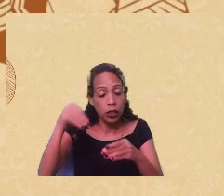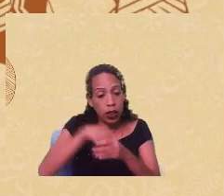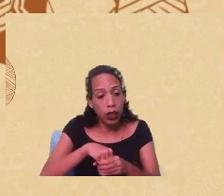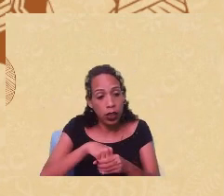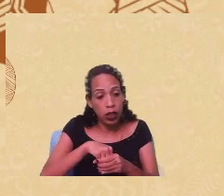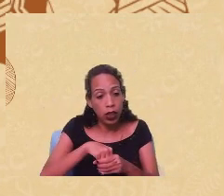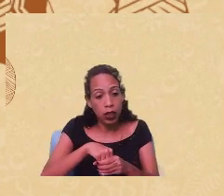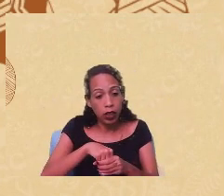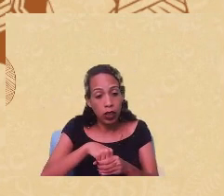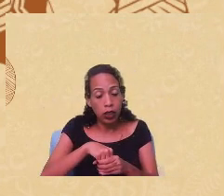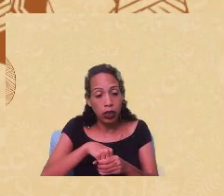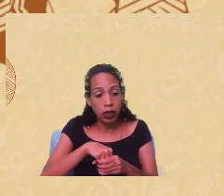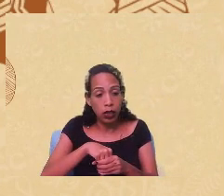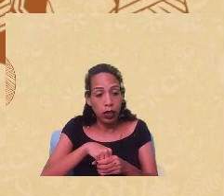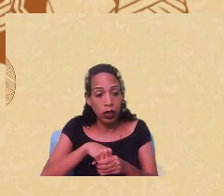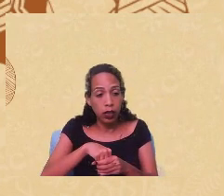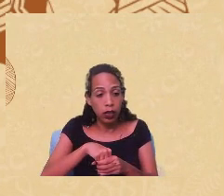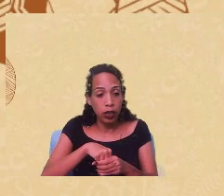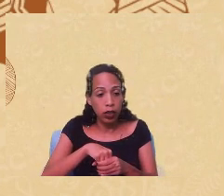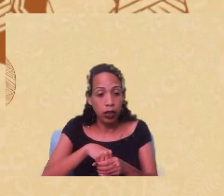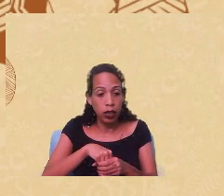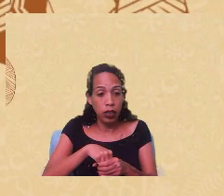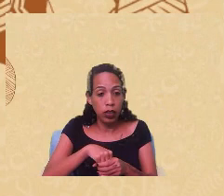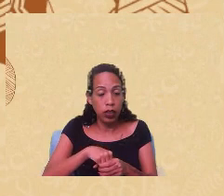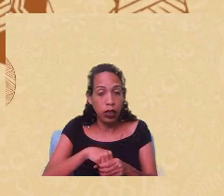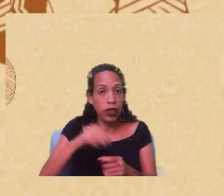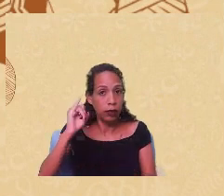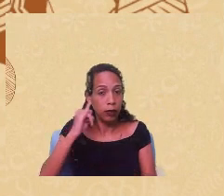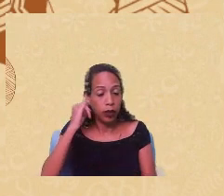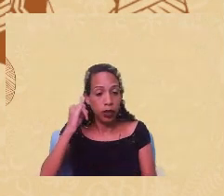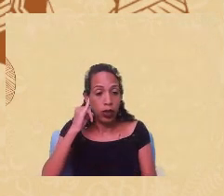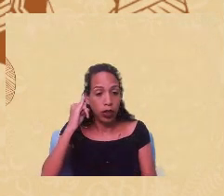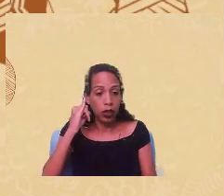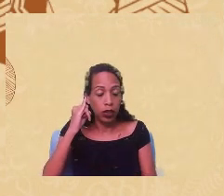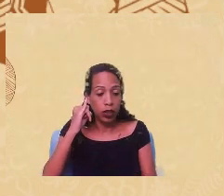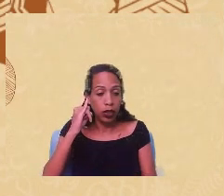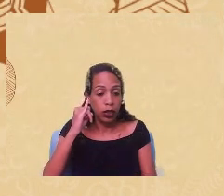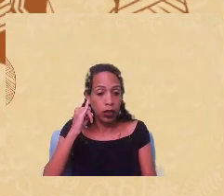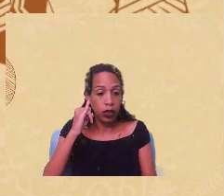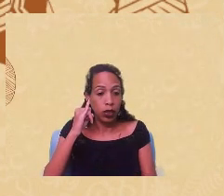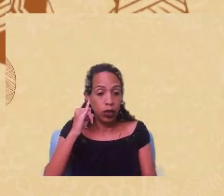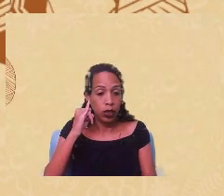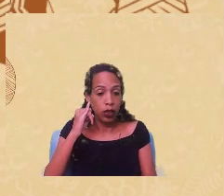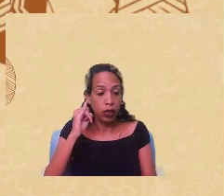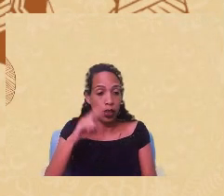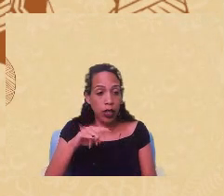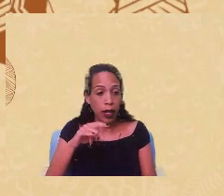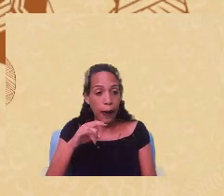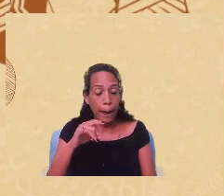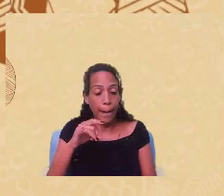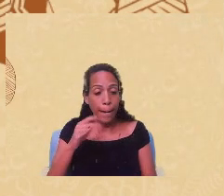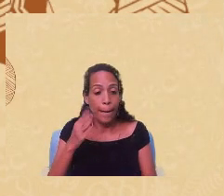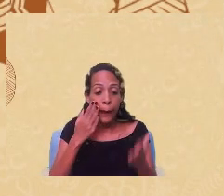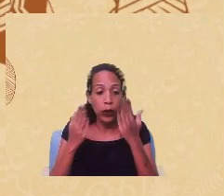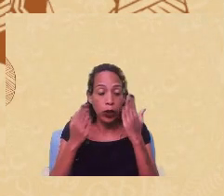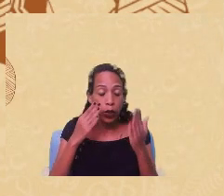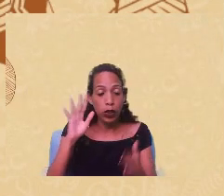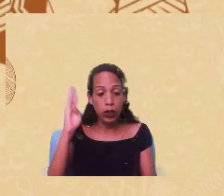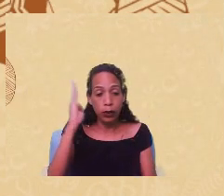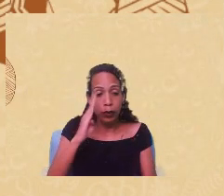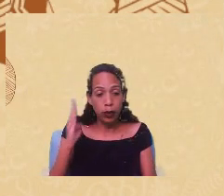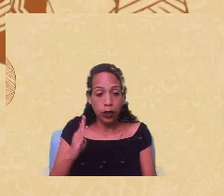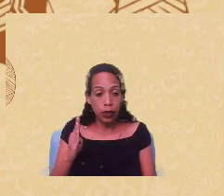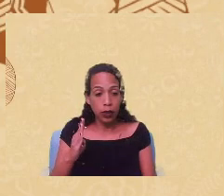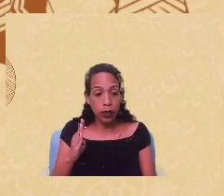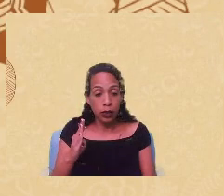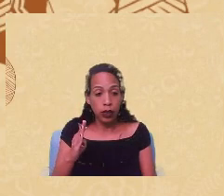ela é fundamental para psicologia brasileira e acho ela